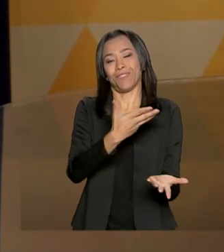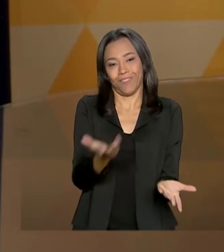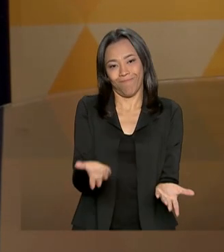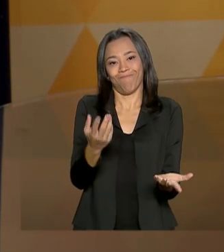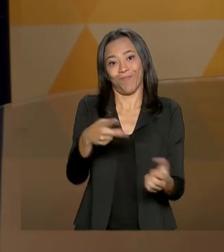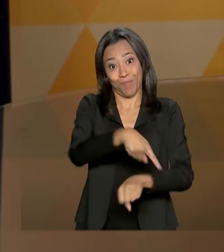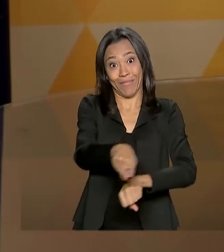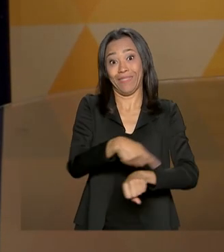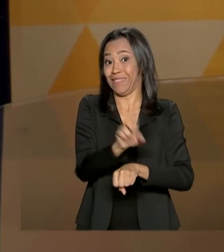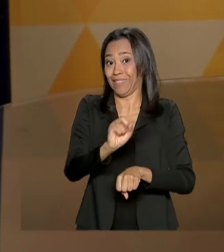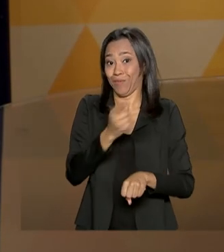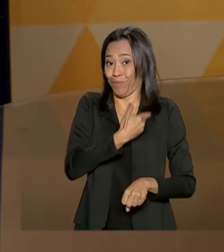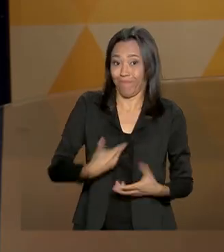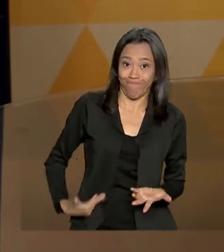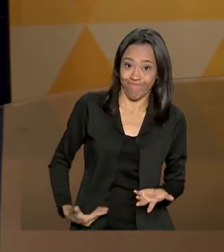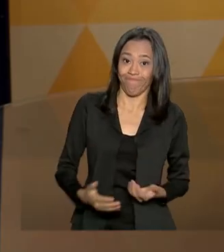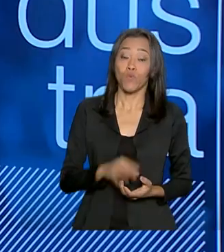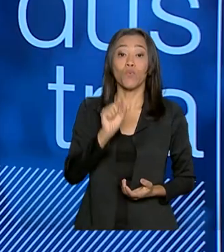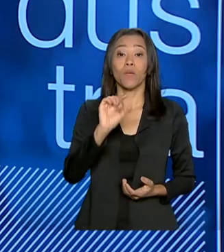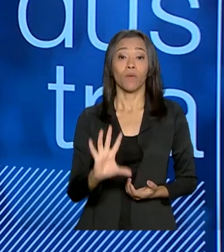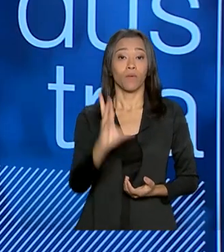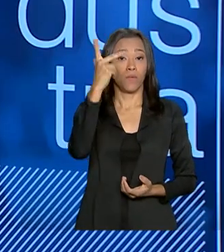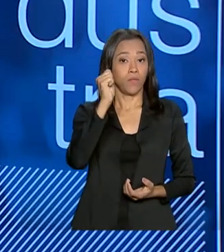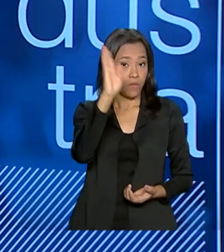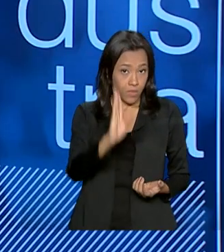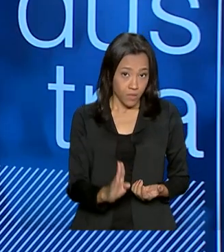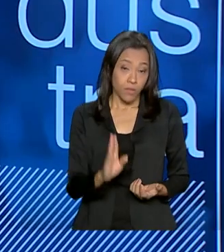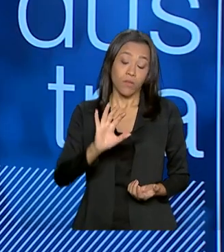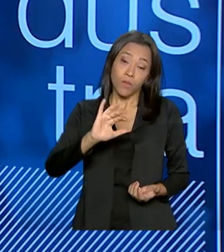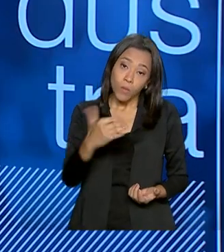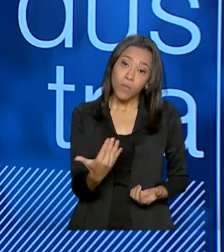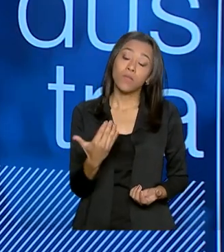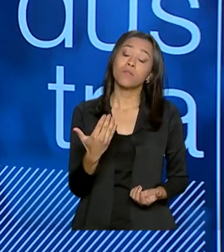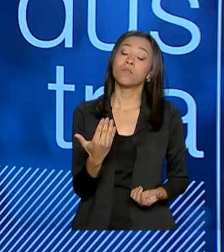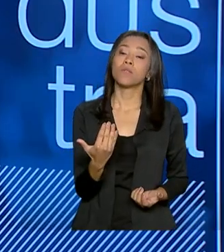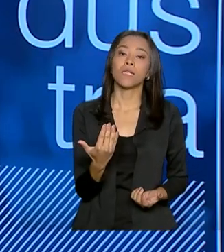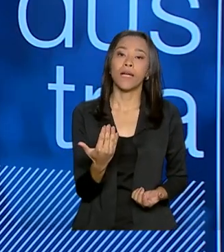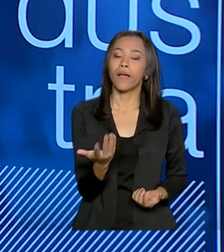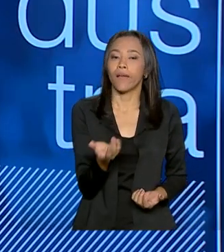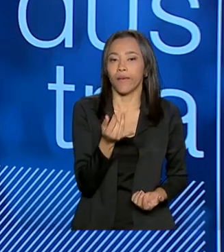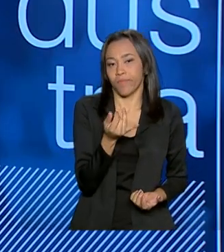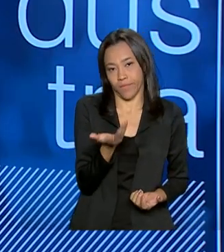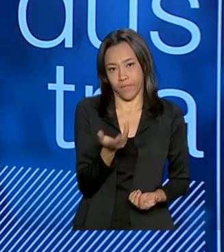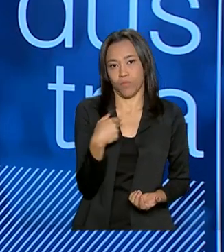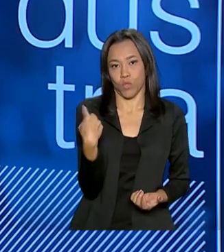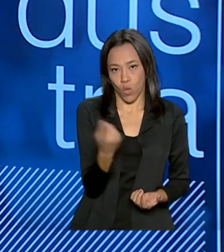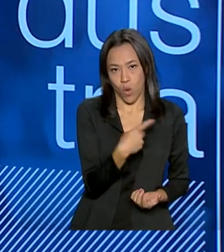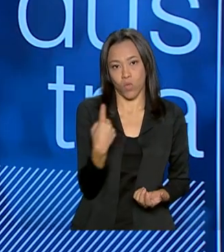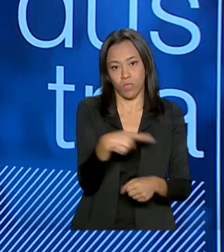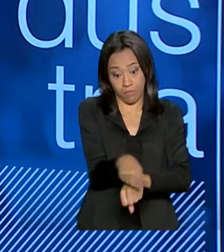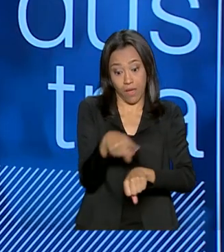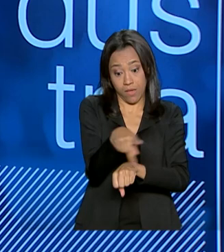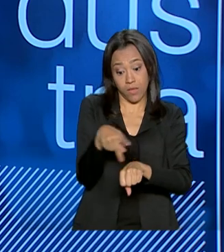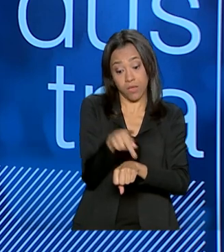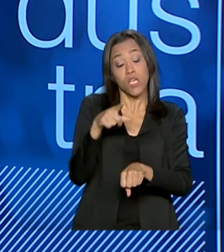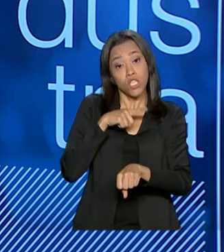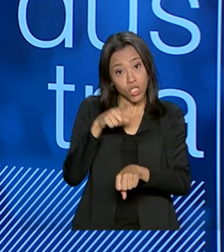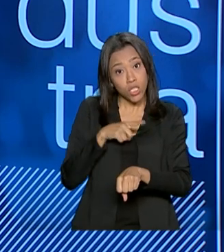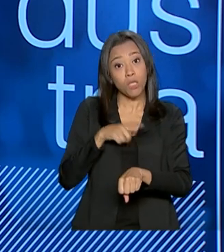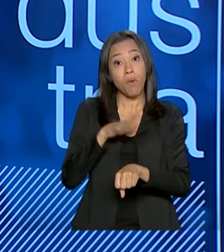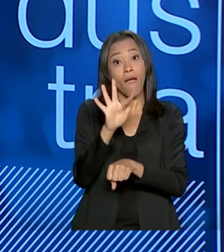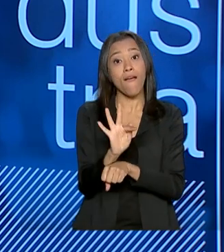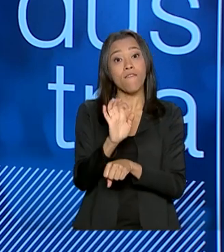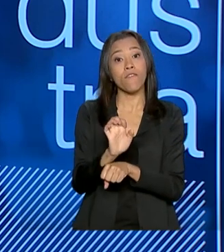O que ocorre aqui no Brasil é que nós, quando surgimos como nação, nós tínhamos um federalismo.